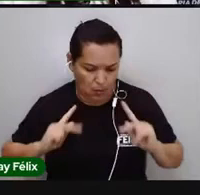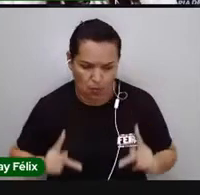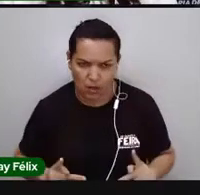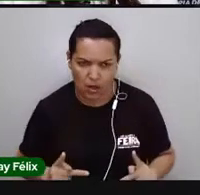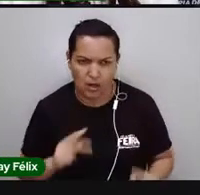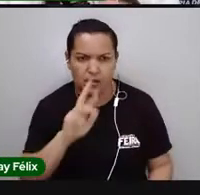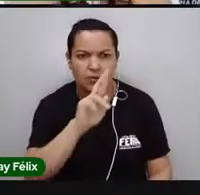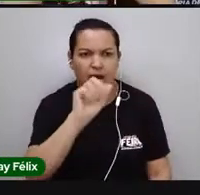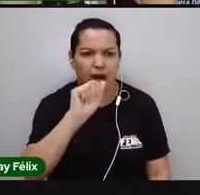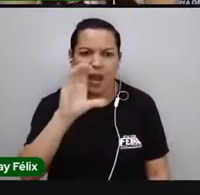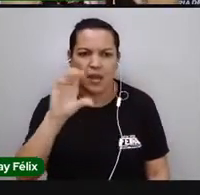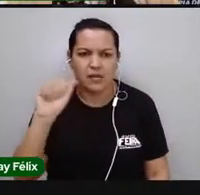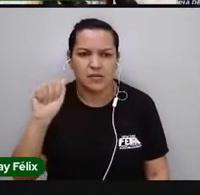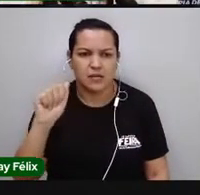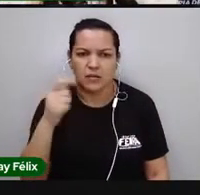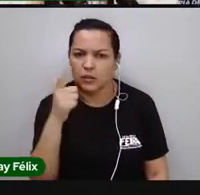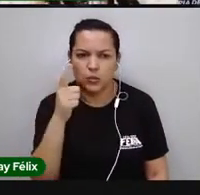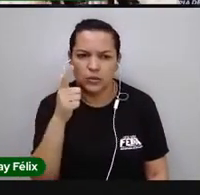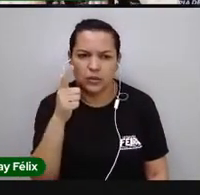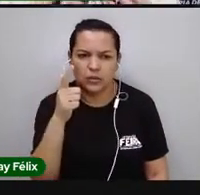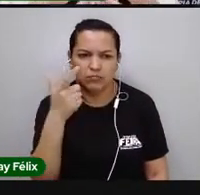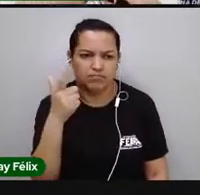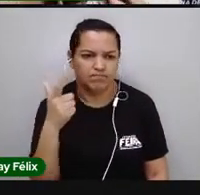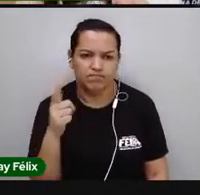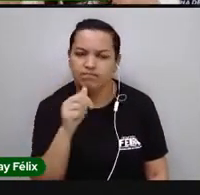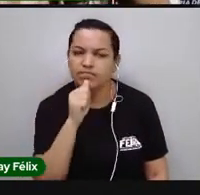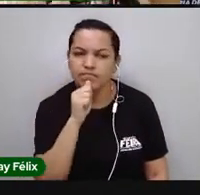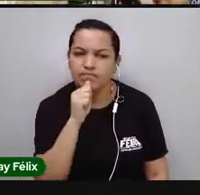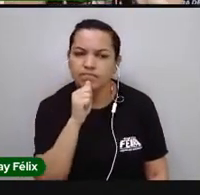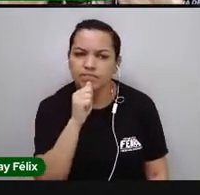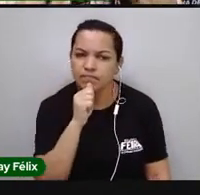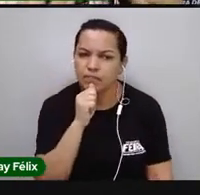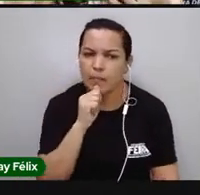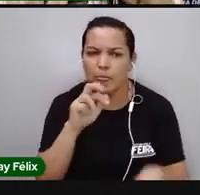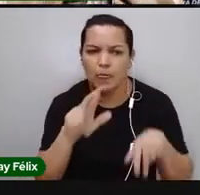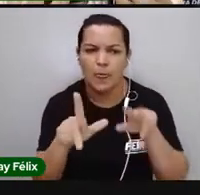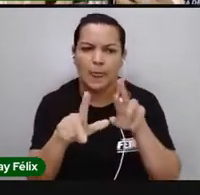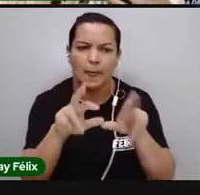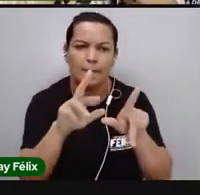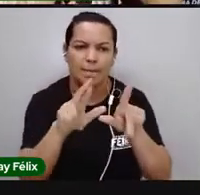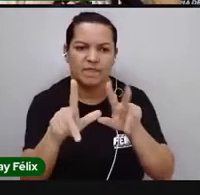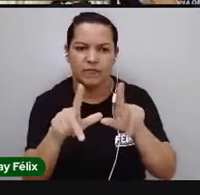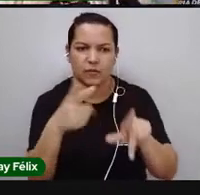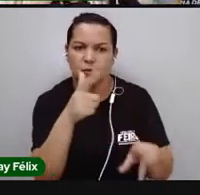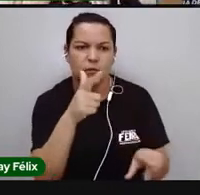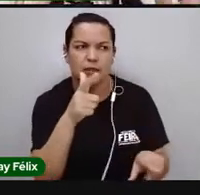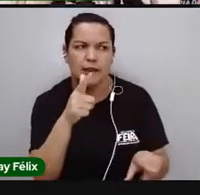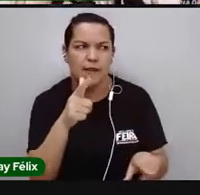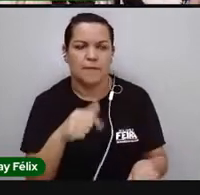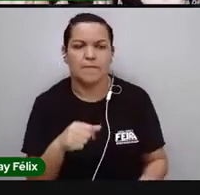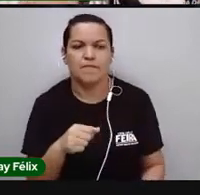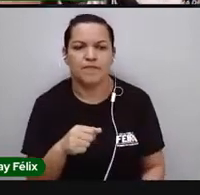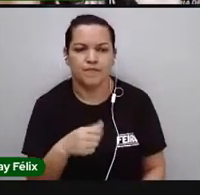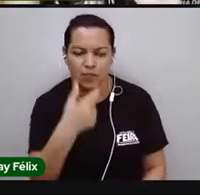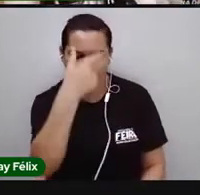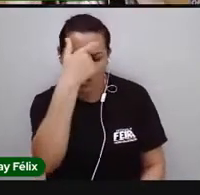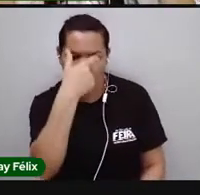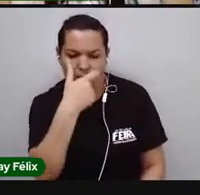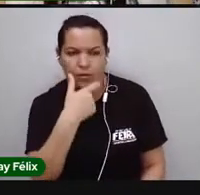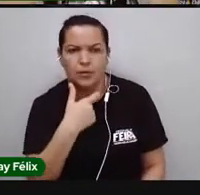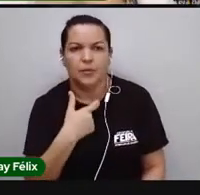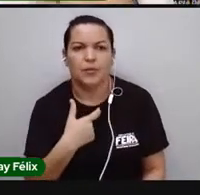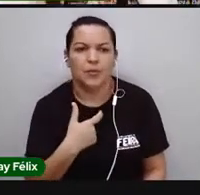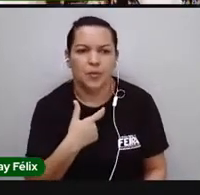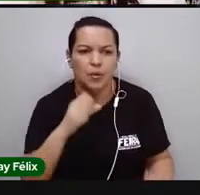Não existe essa raça. Não existe essas diferenças, né, nem de caráter, nem